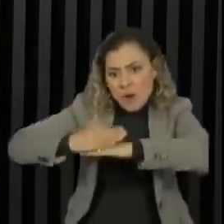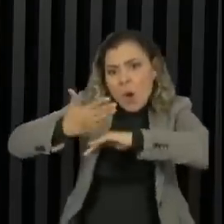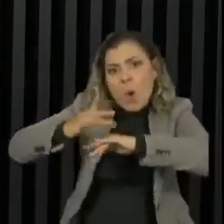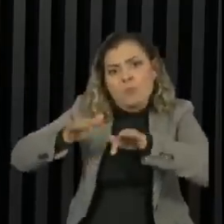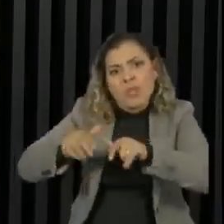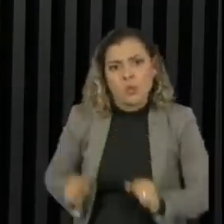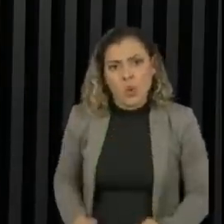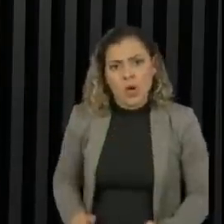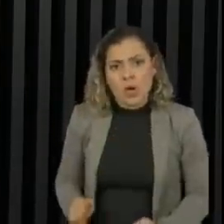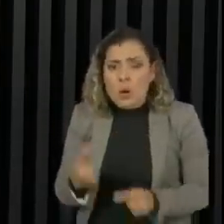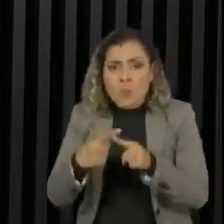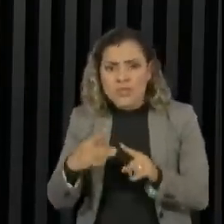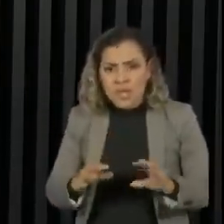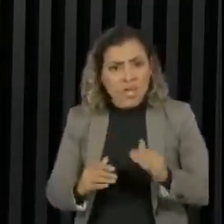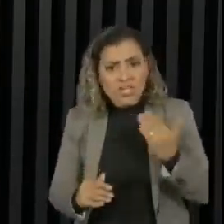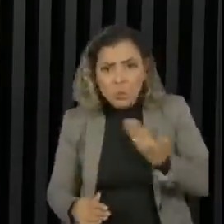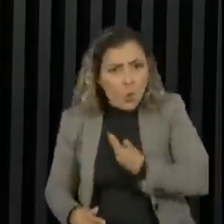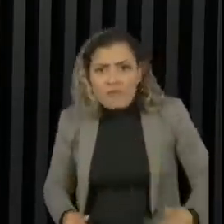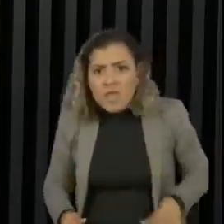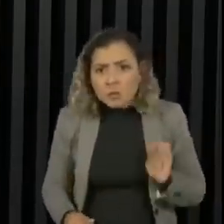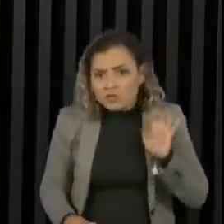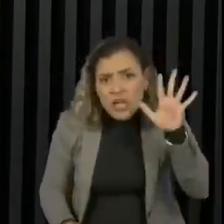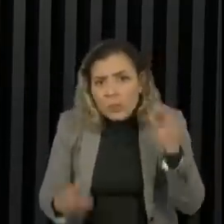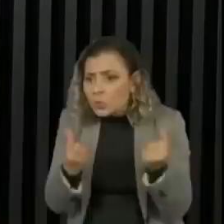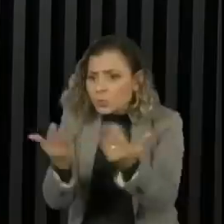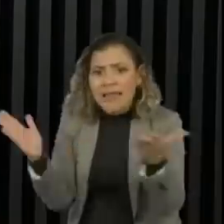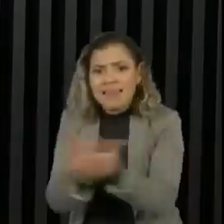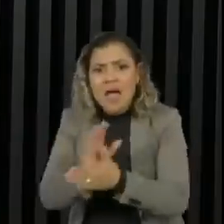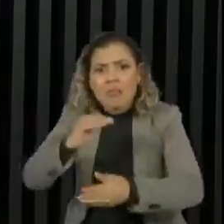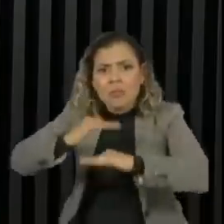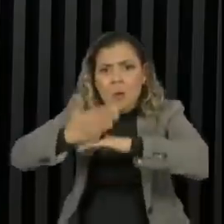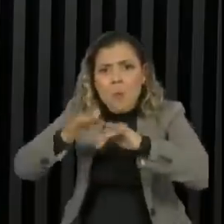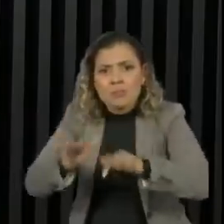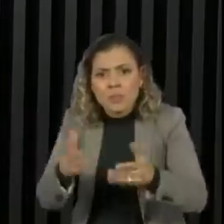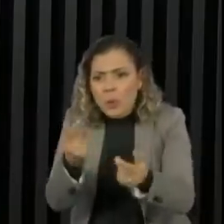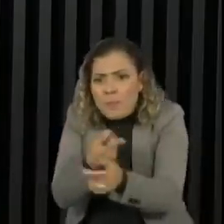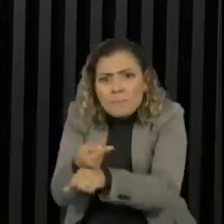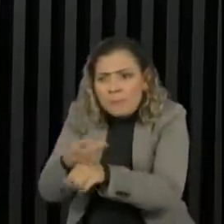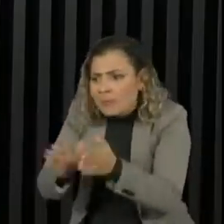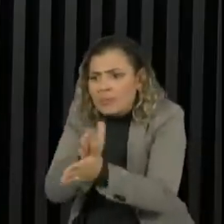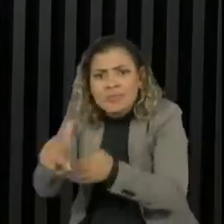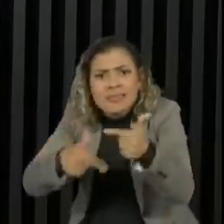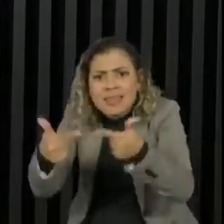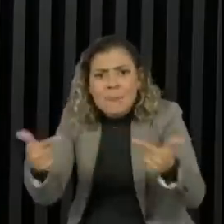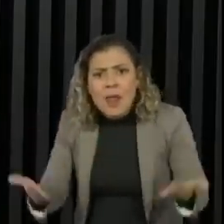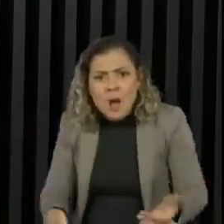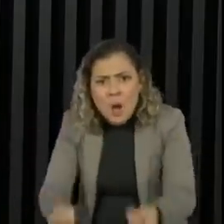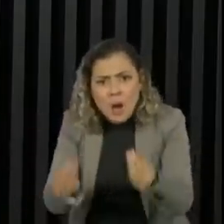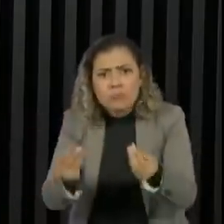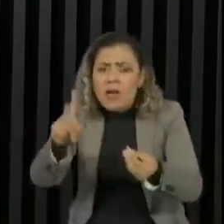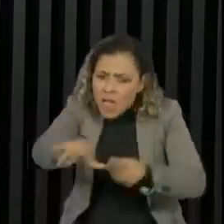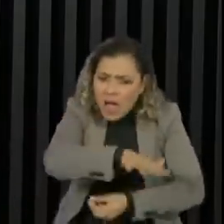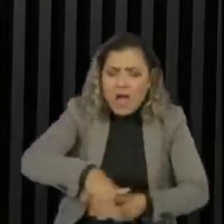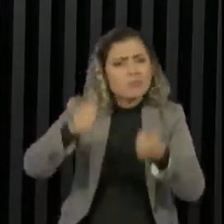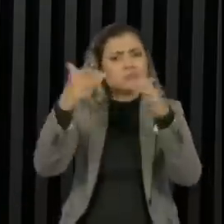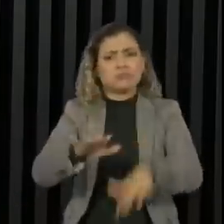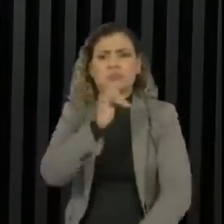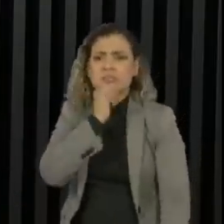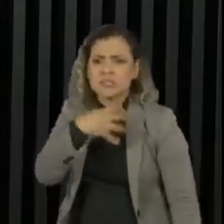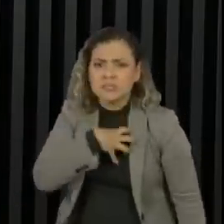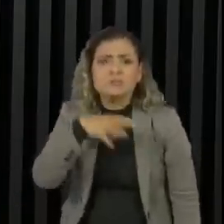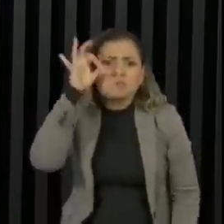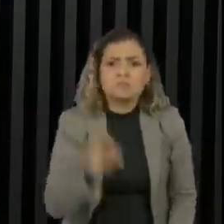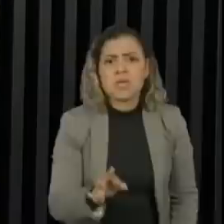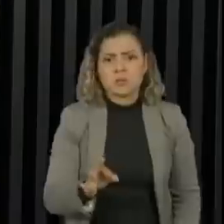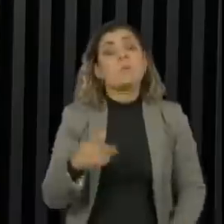computador para a pessoa que vai investigar crimes virtuais. Então, é um cenário trágico, triste e que